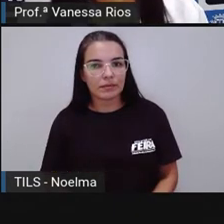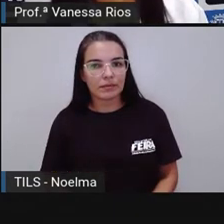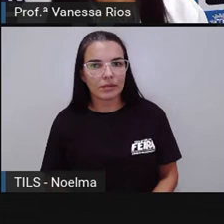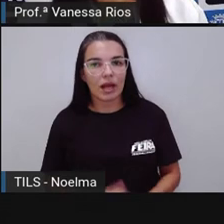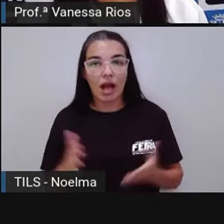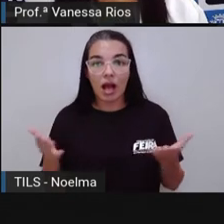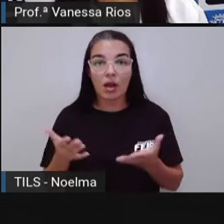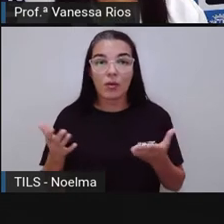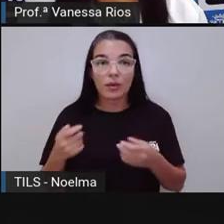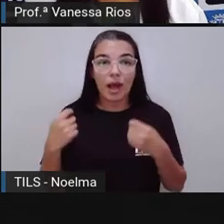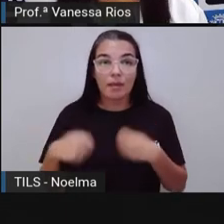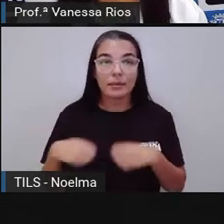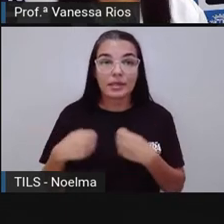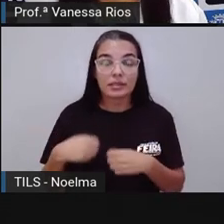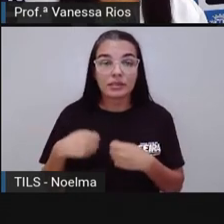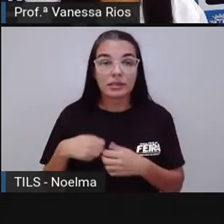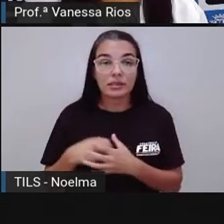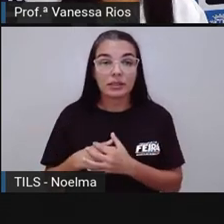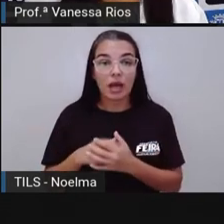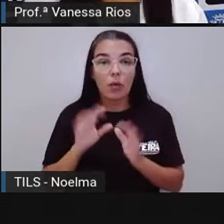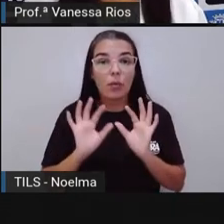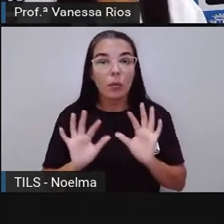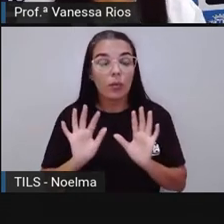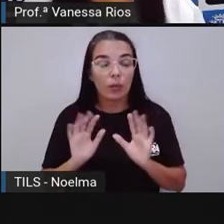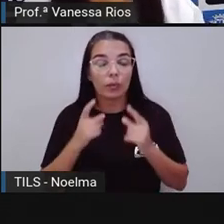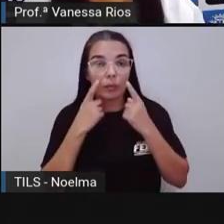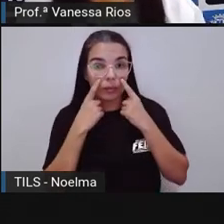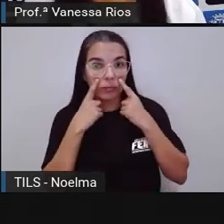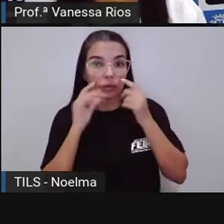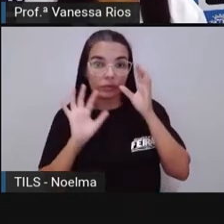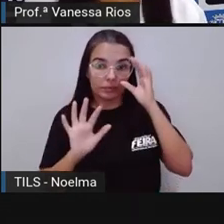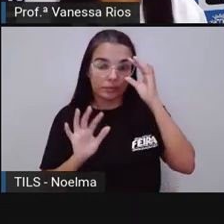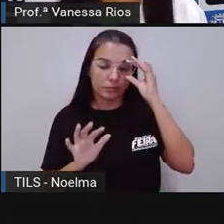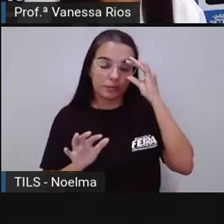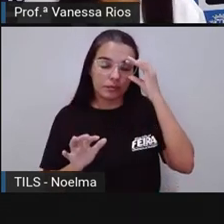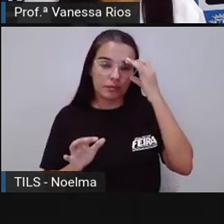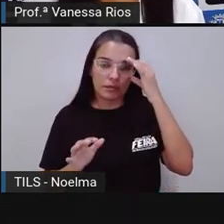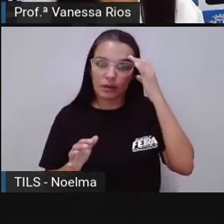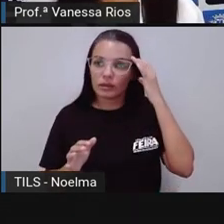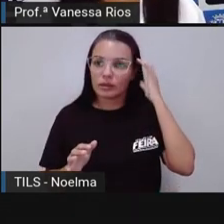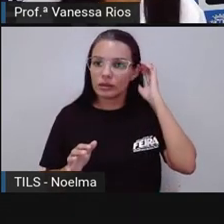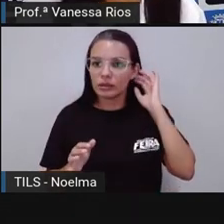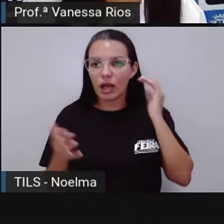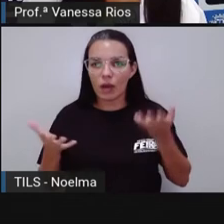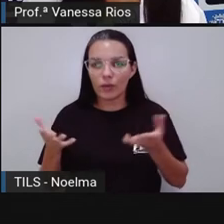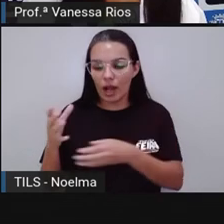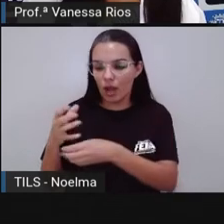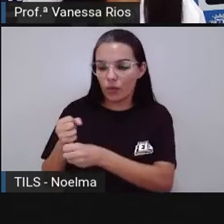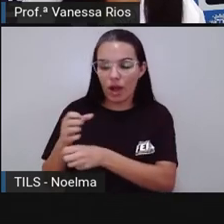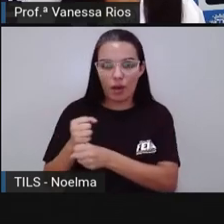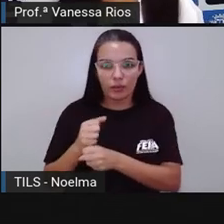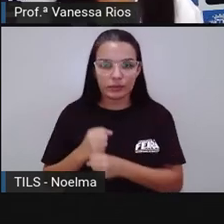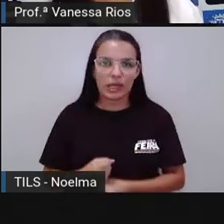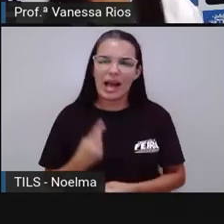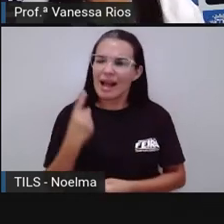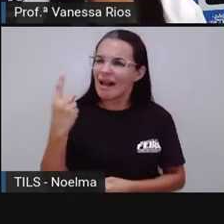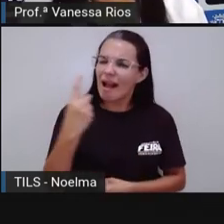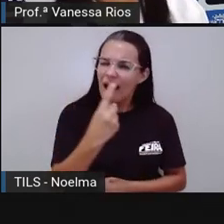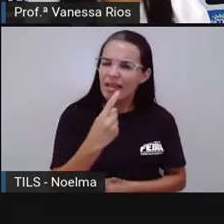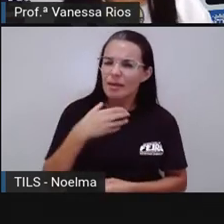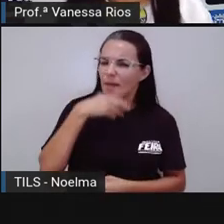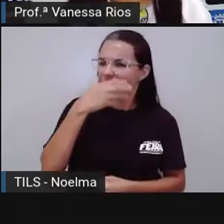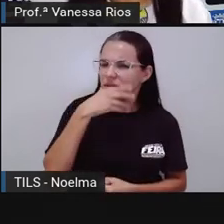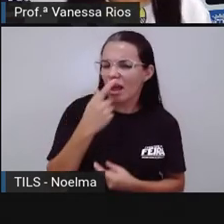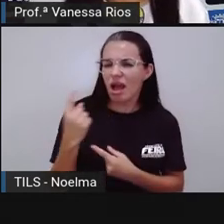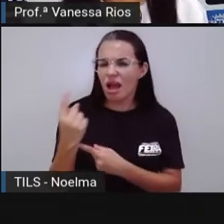Agora, a precisa observar em relação aí ao cálculo. Em cada maçã, em